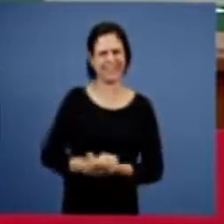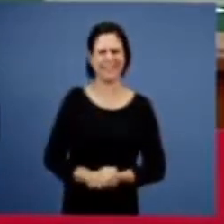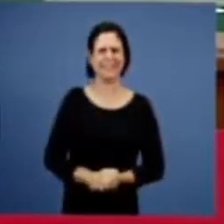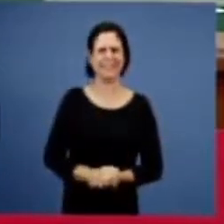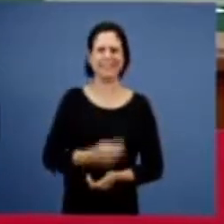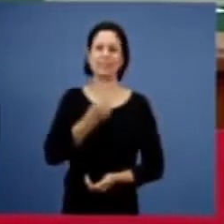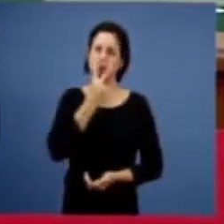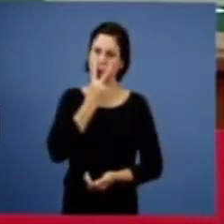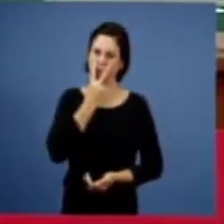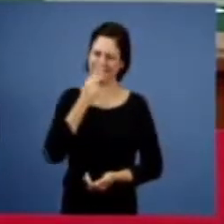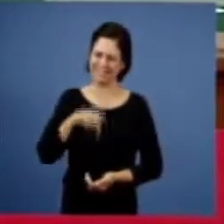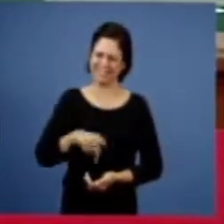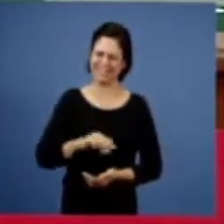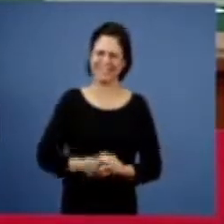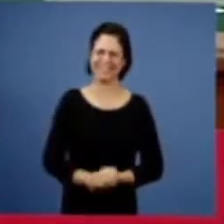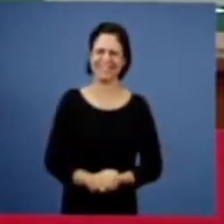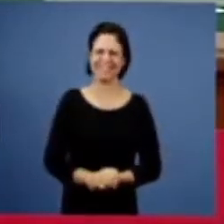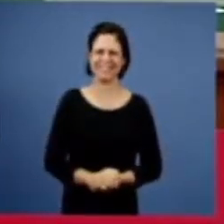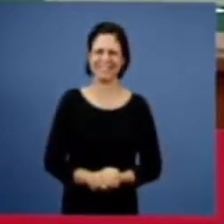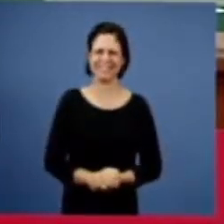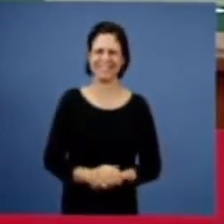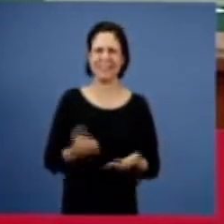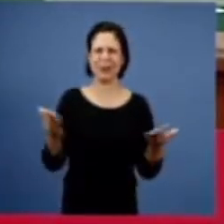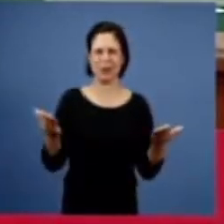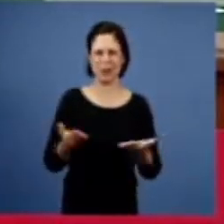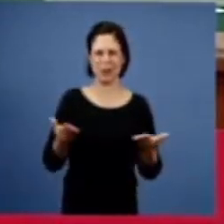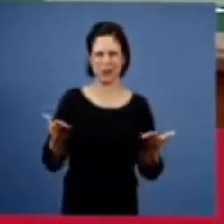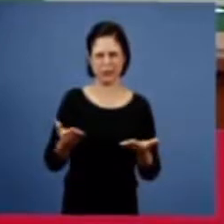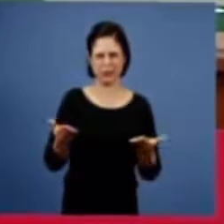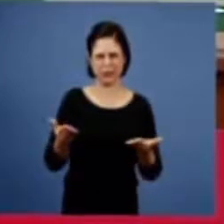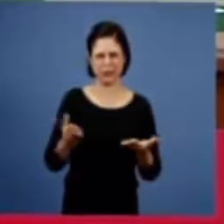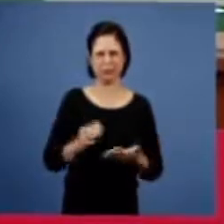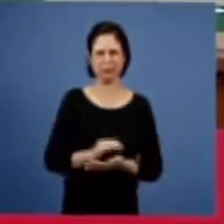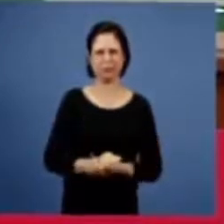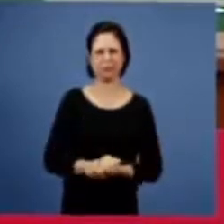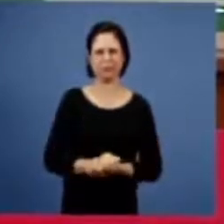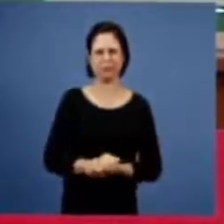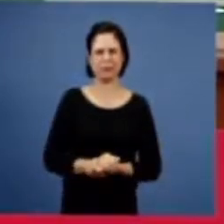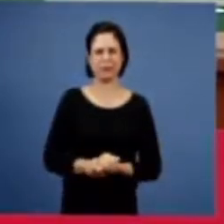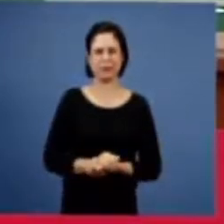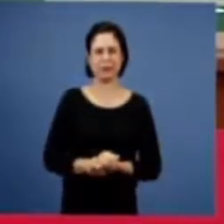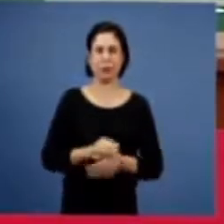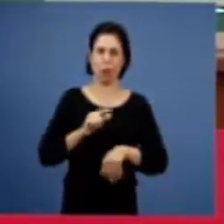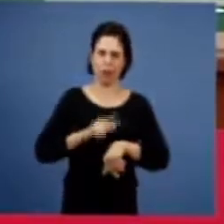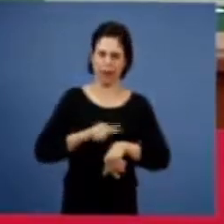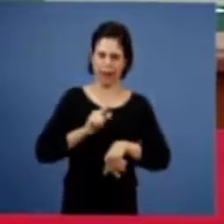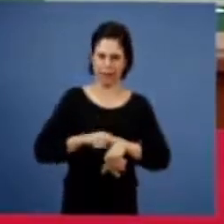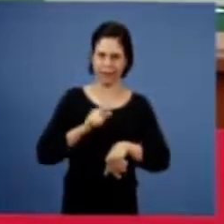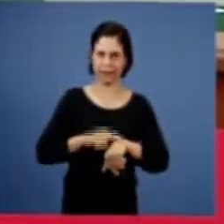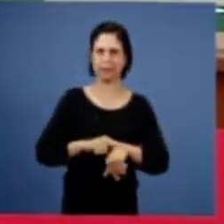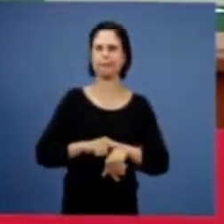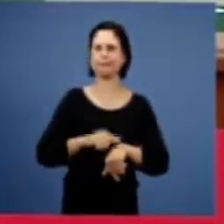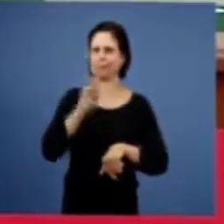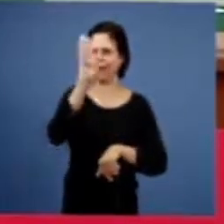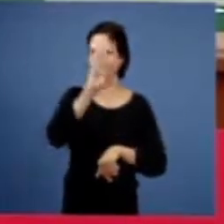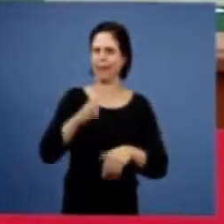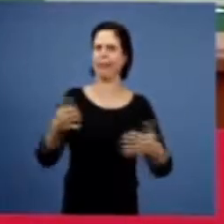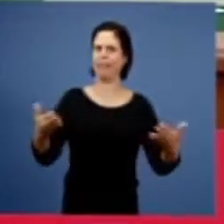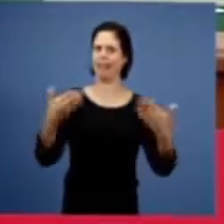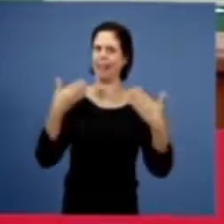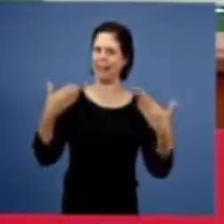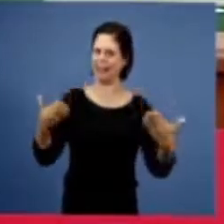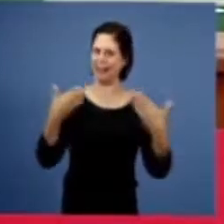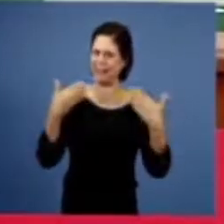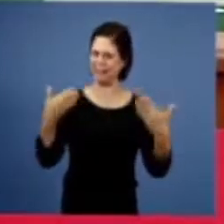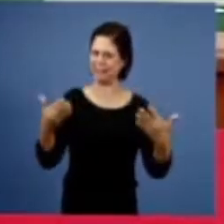e hoje, neste primeiro dia do horário brasileiro de verão. E